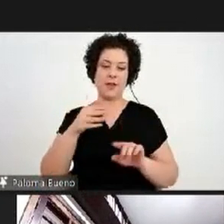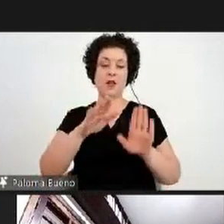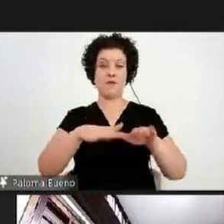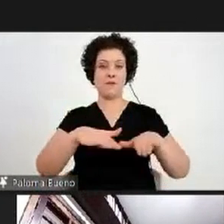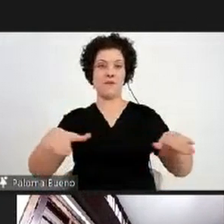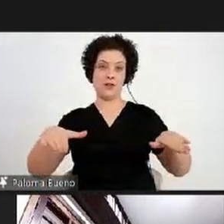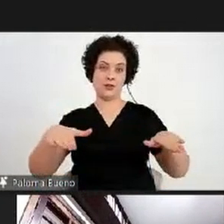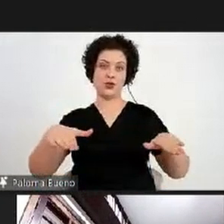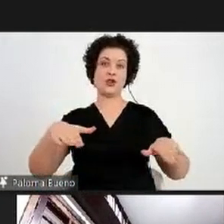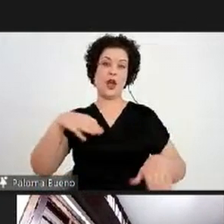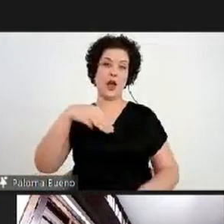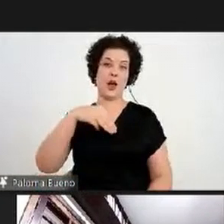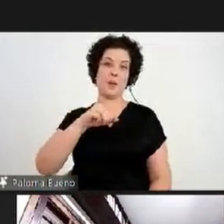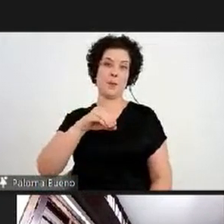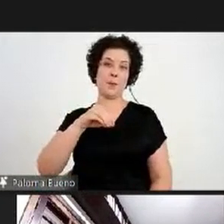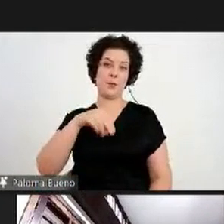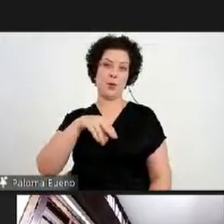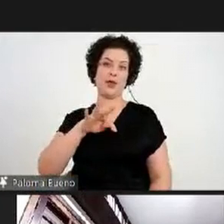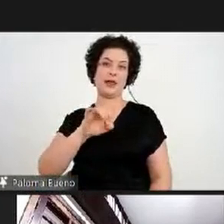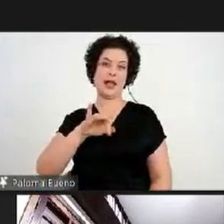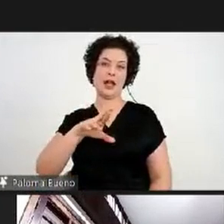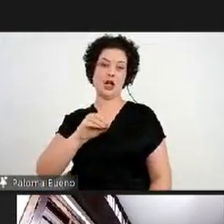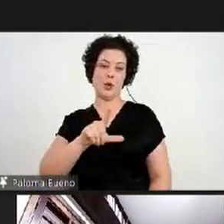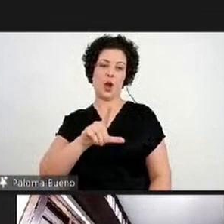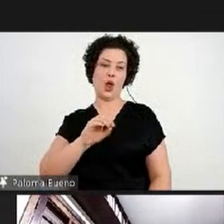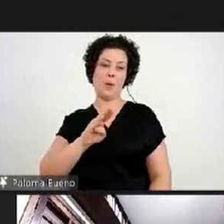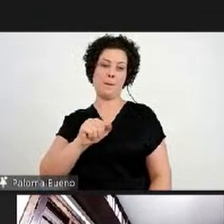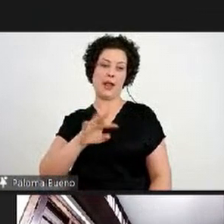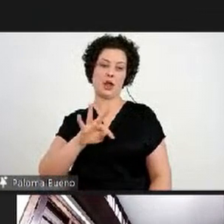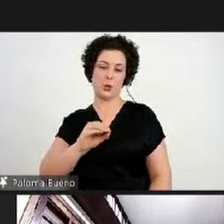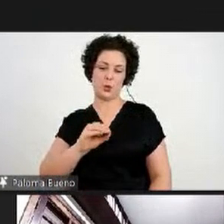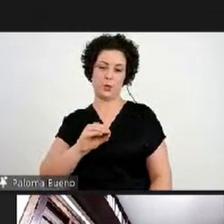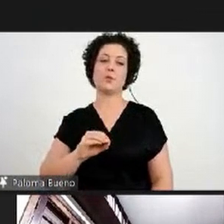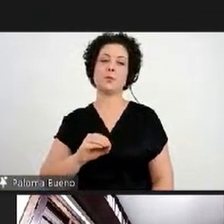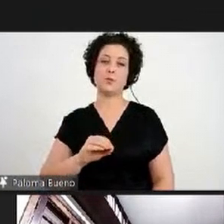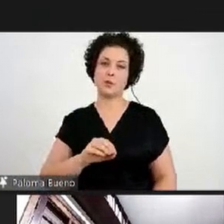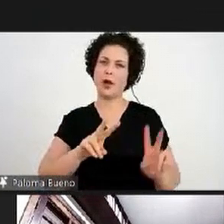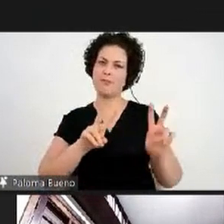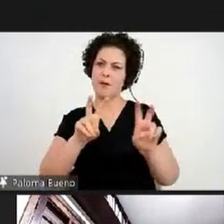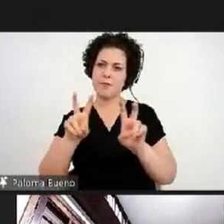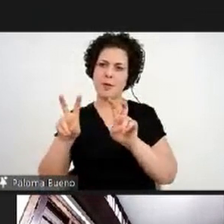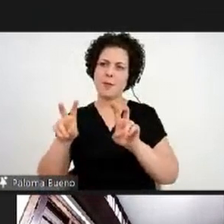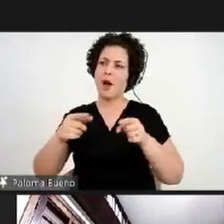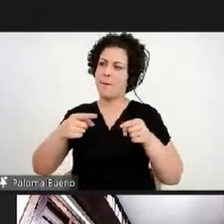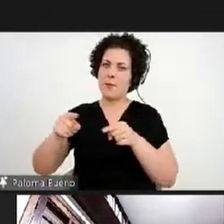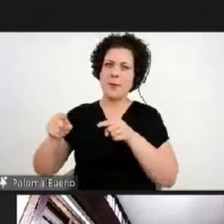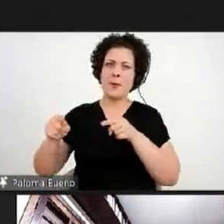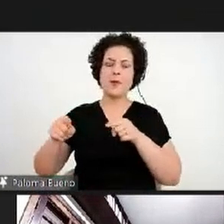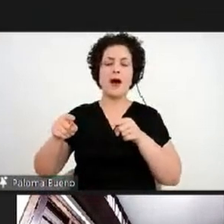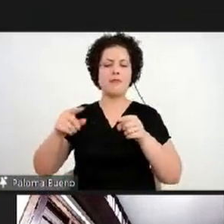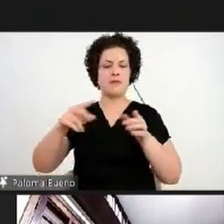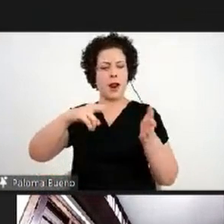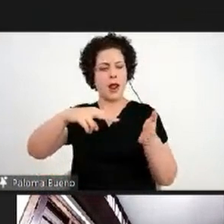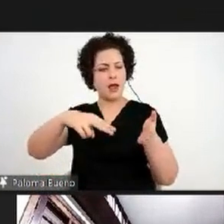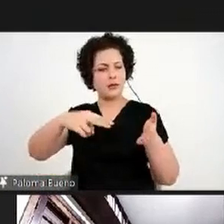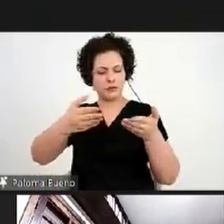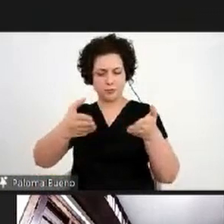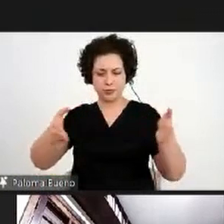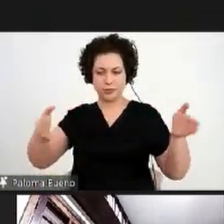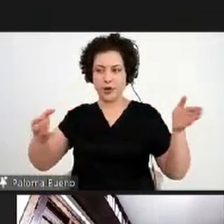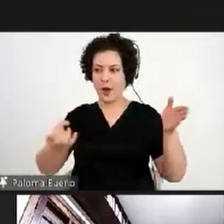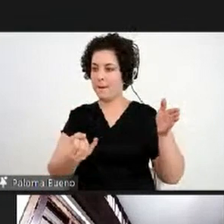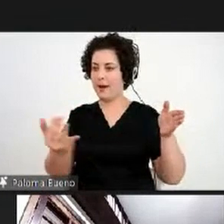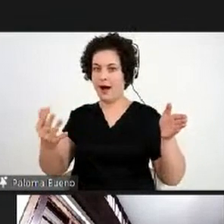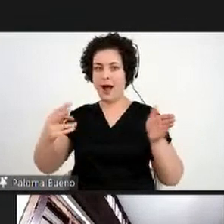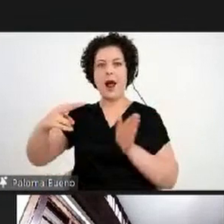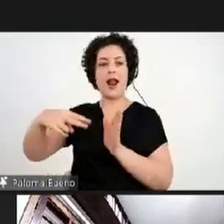Monteiro Lobato. Então, essas coisas a gente traz como questão e amplia da leitura, porque muitas leram o